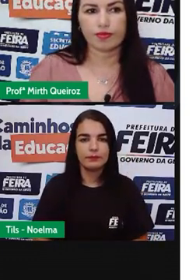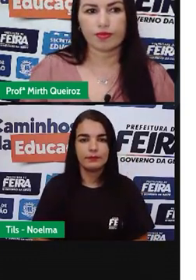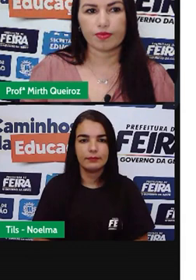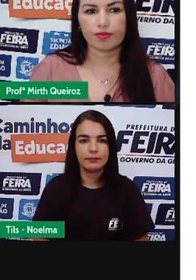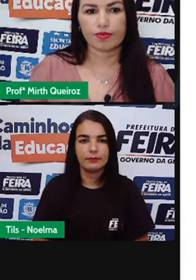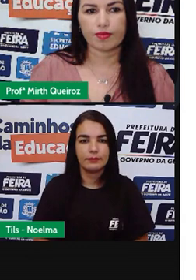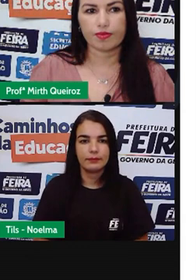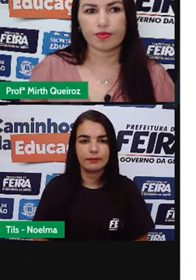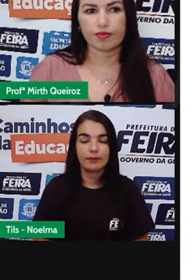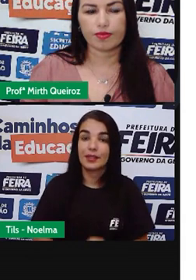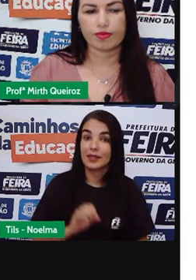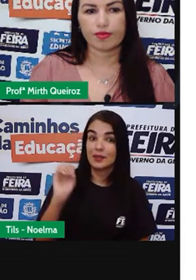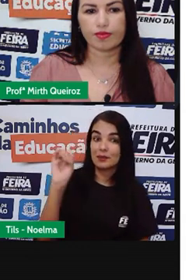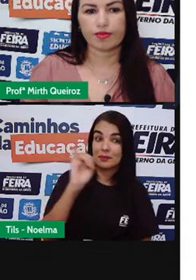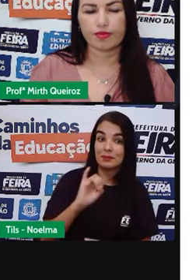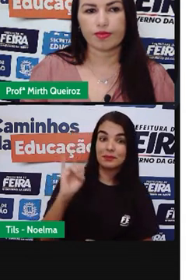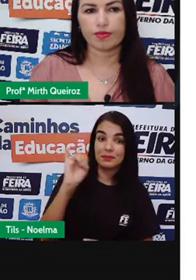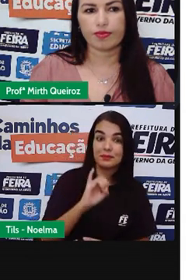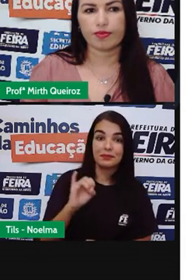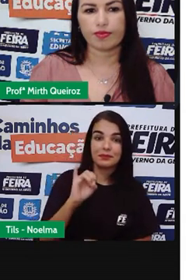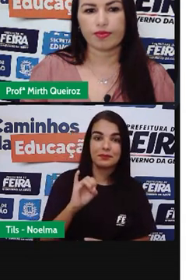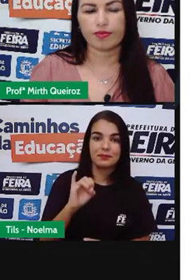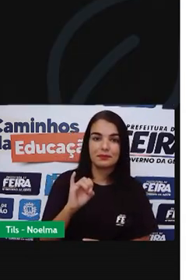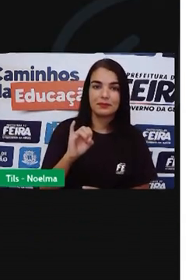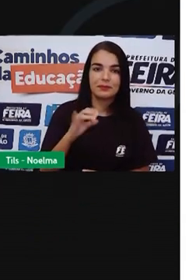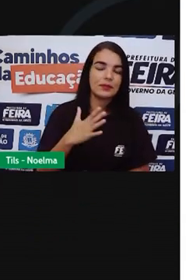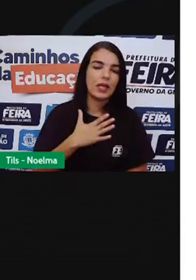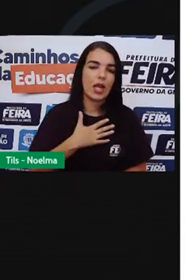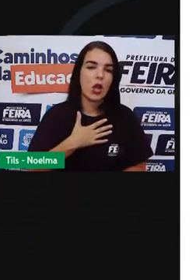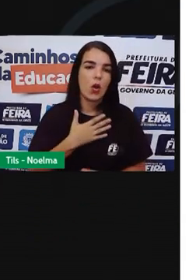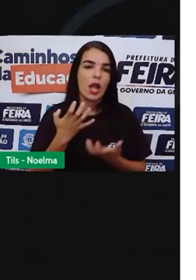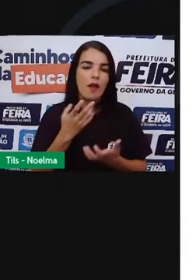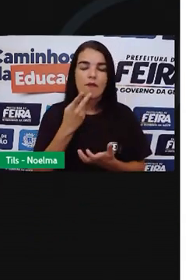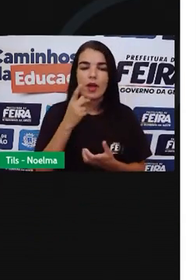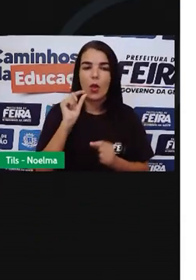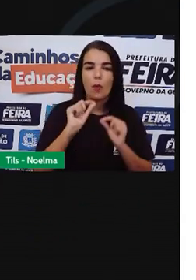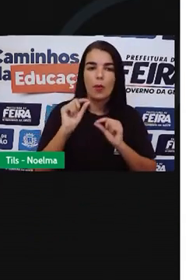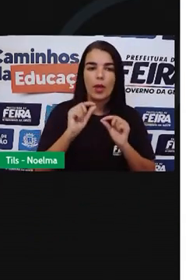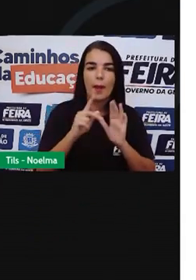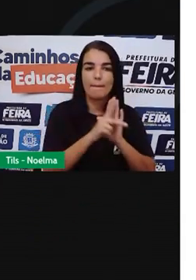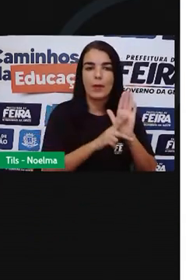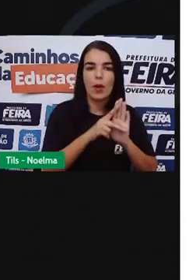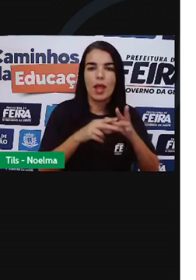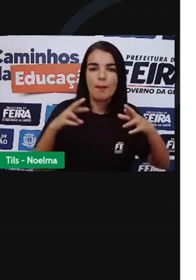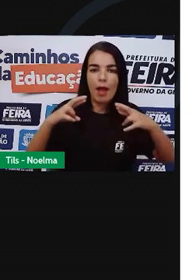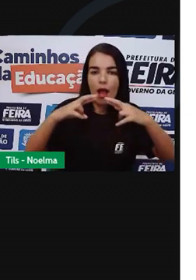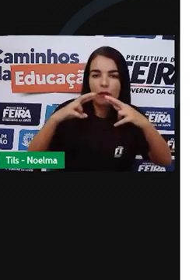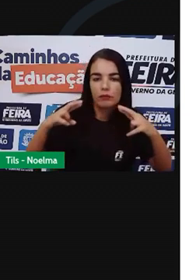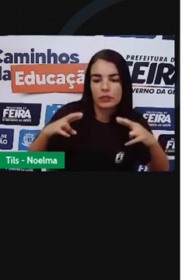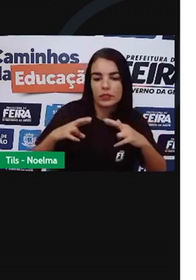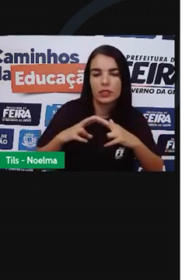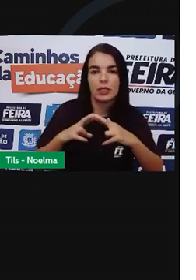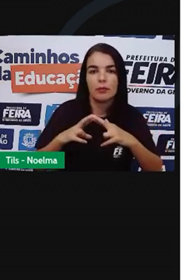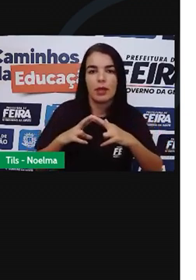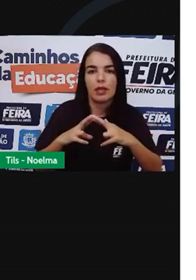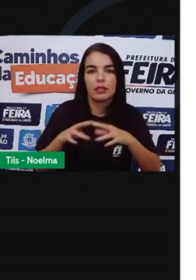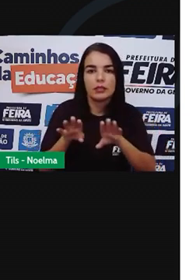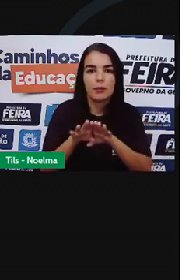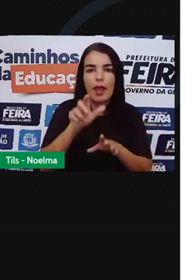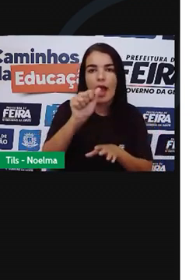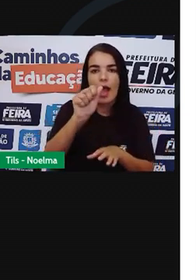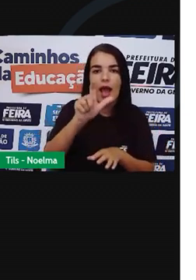Oi, tudo bem com você? Nessa videoaula A gente vai falar De poemas Rimas E aliterações A gente vai ver